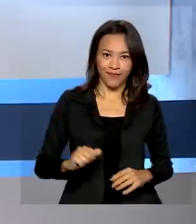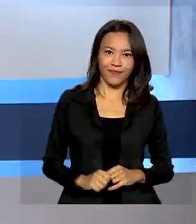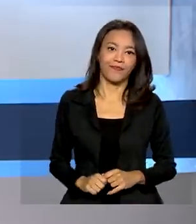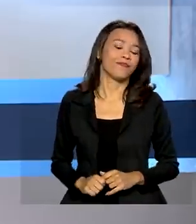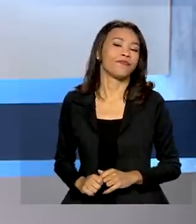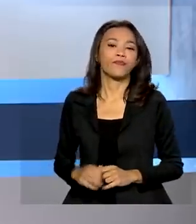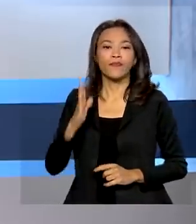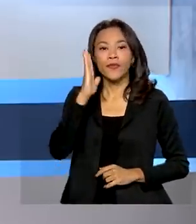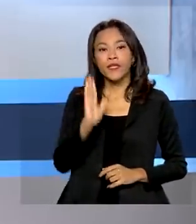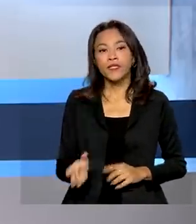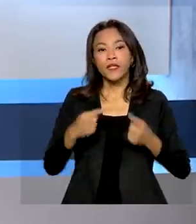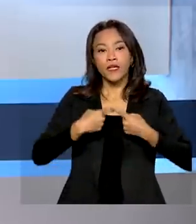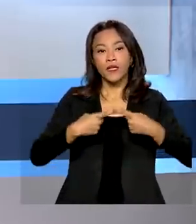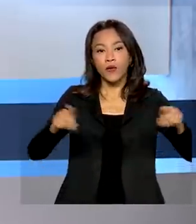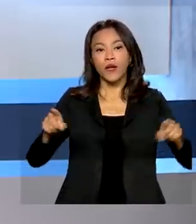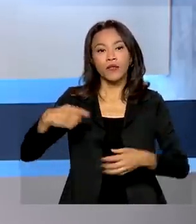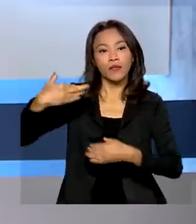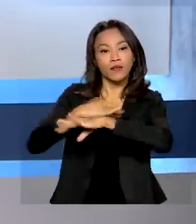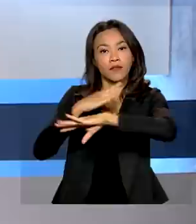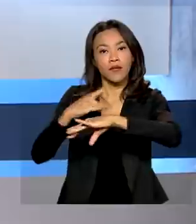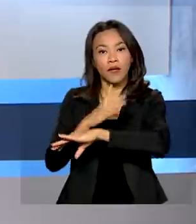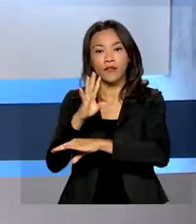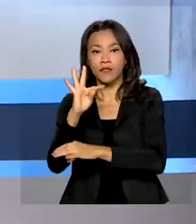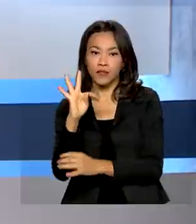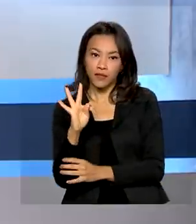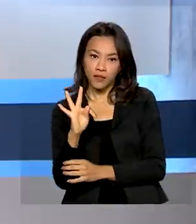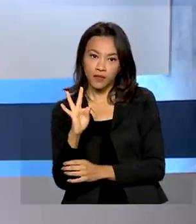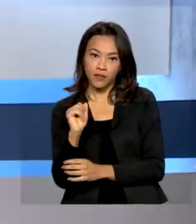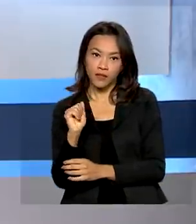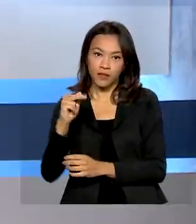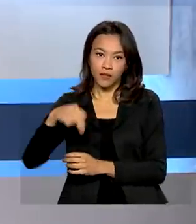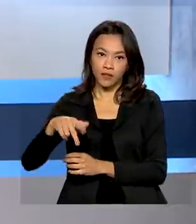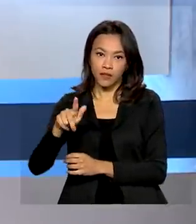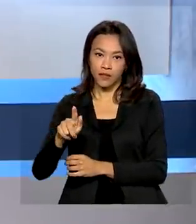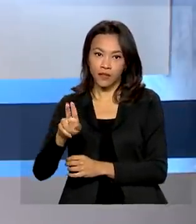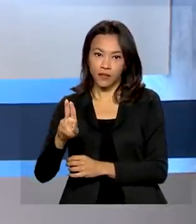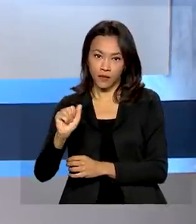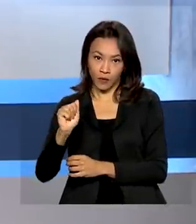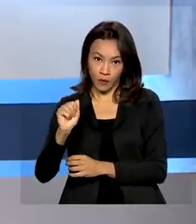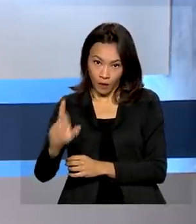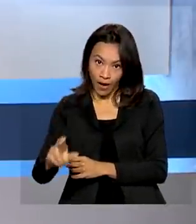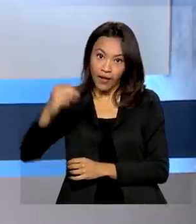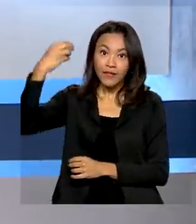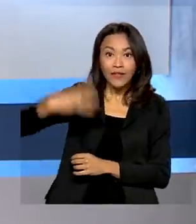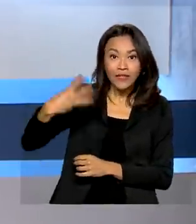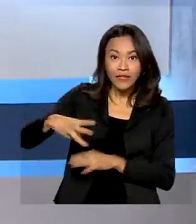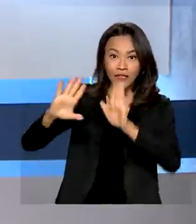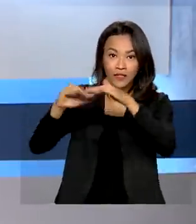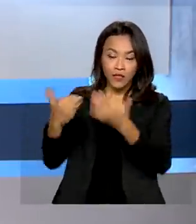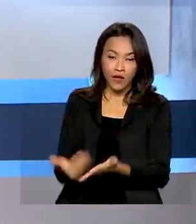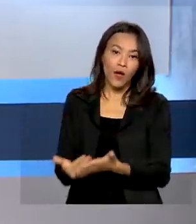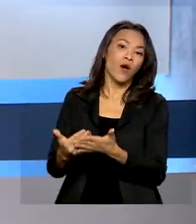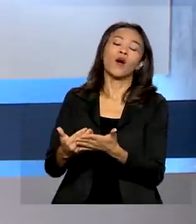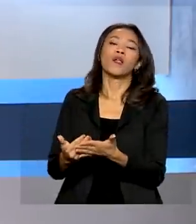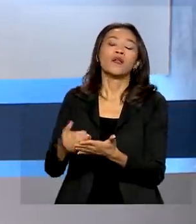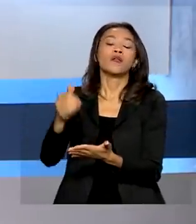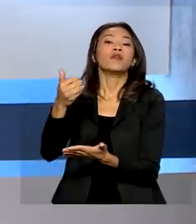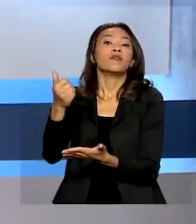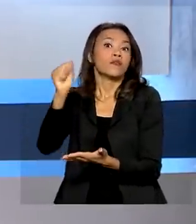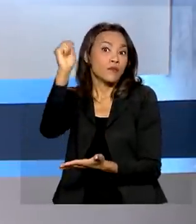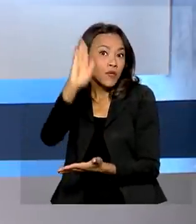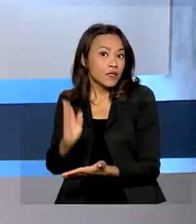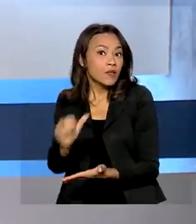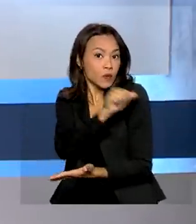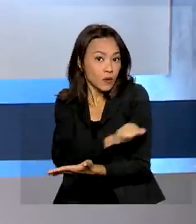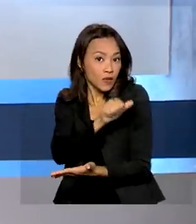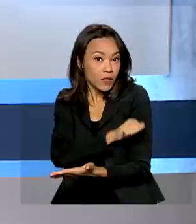Foi inaugurada em Tanguá, no Rio de Janeiro, a terceira escola do país especializada no atendimento a pessoas com transtorno do